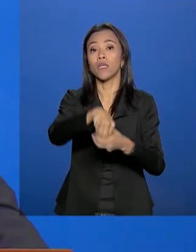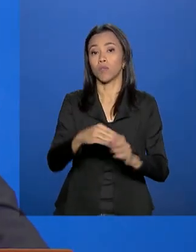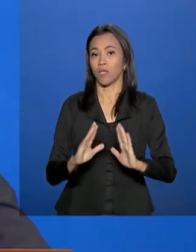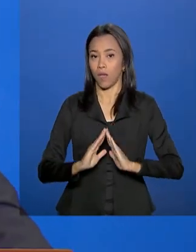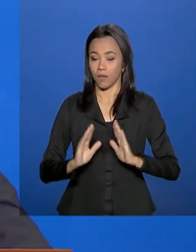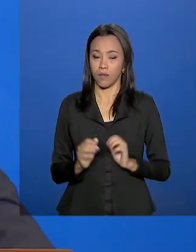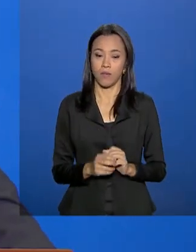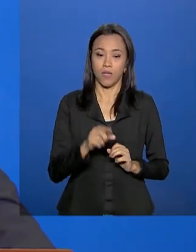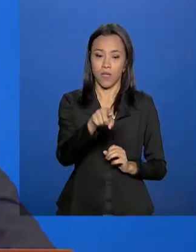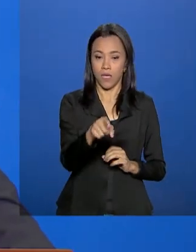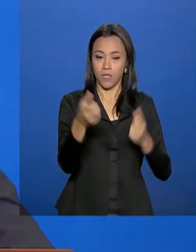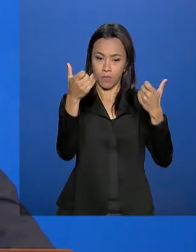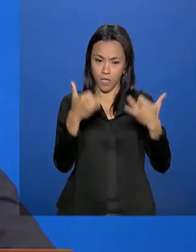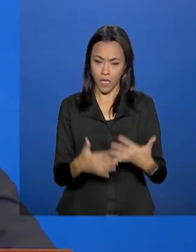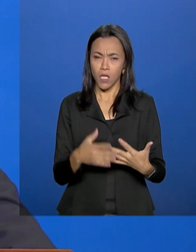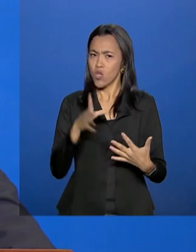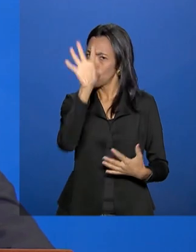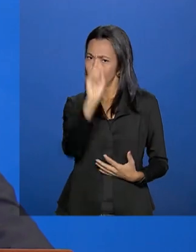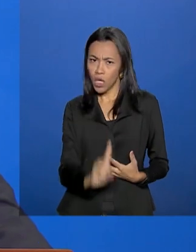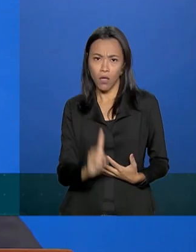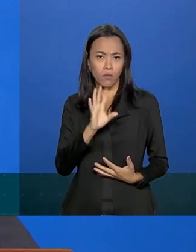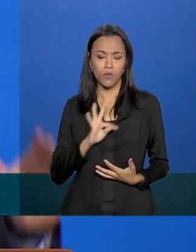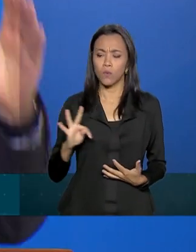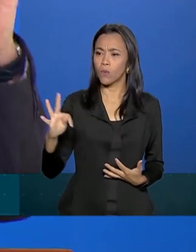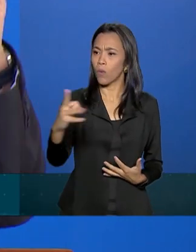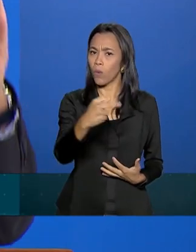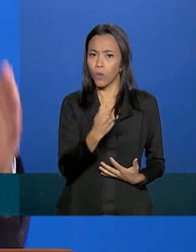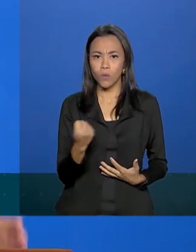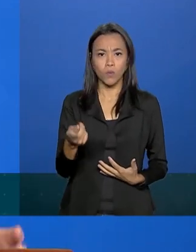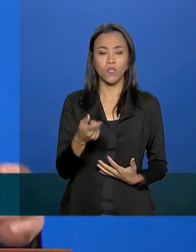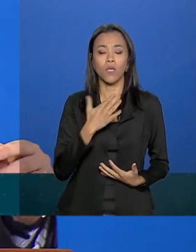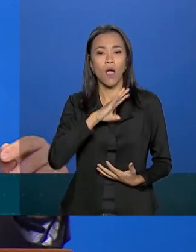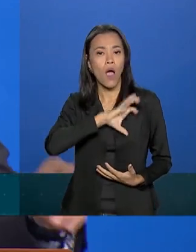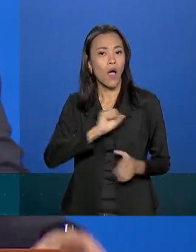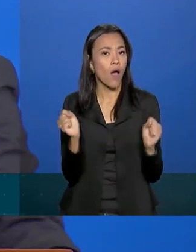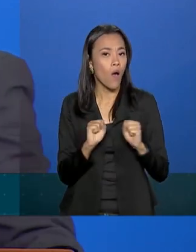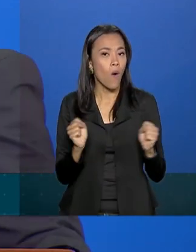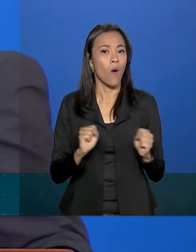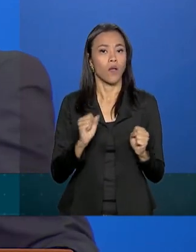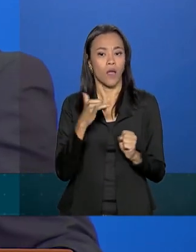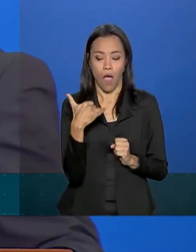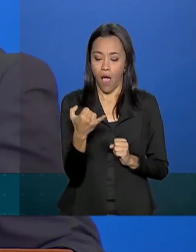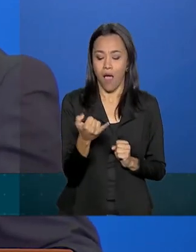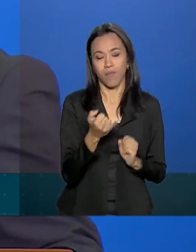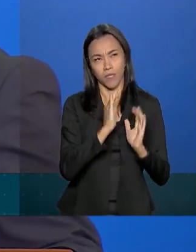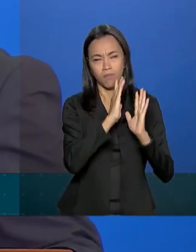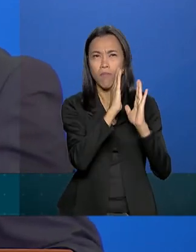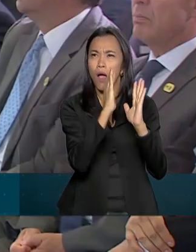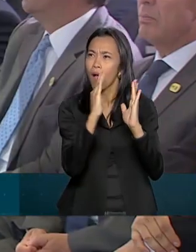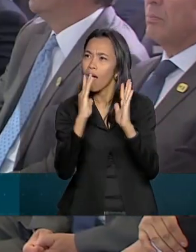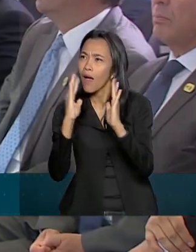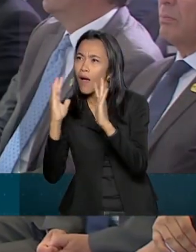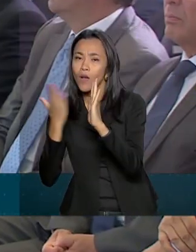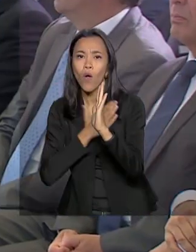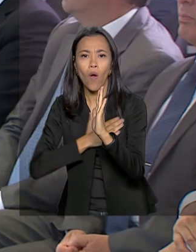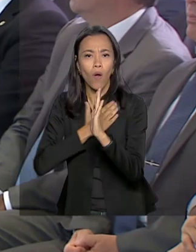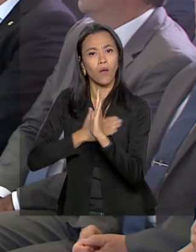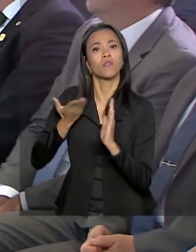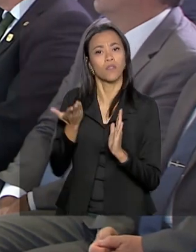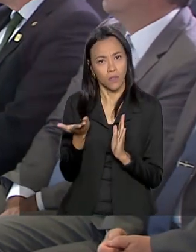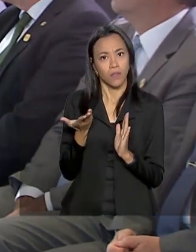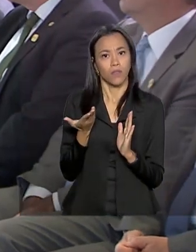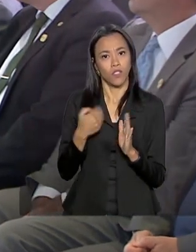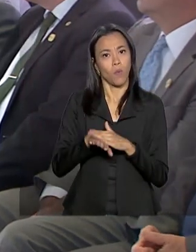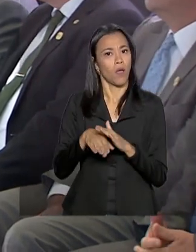Salvaguarda o direito de que todos aqueles que são colecionadores, atiradores e caçadores, eles possam